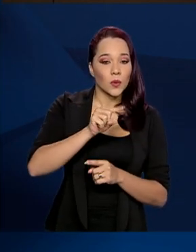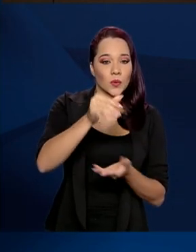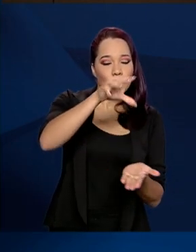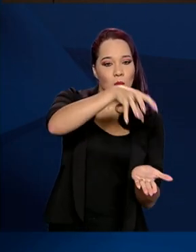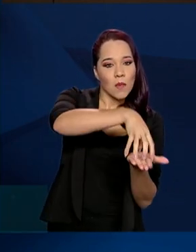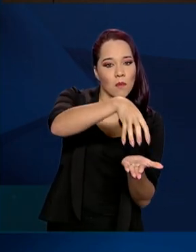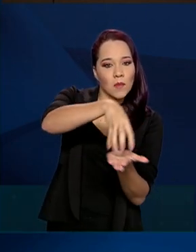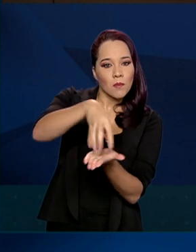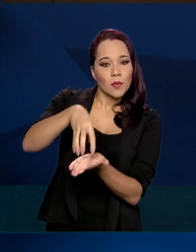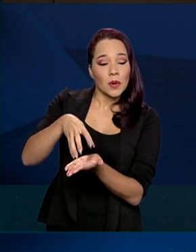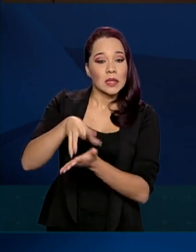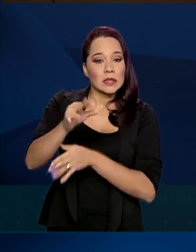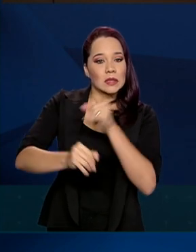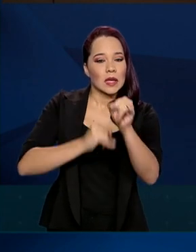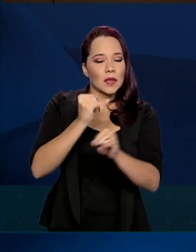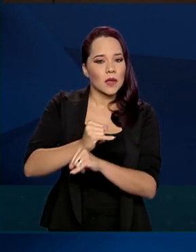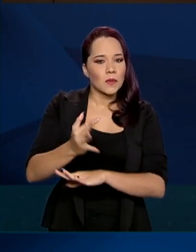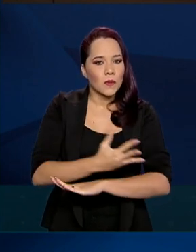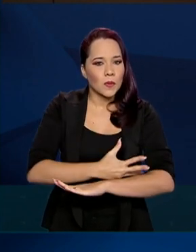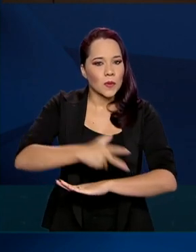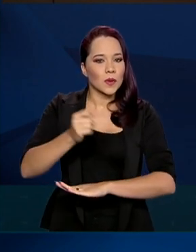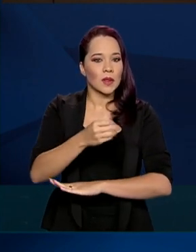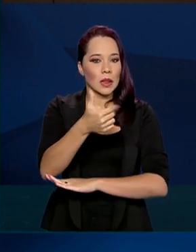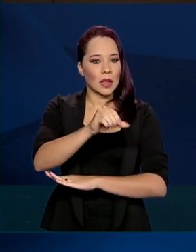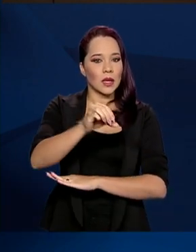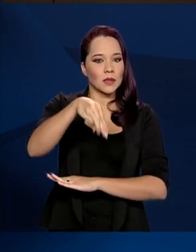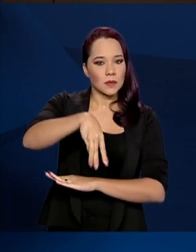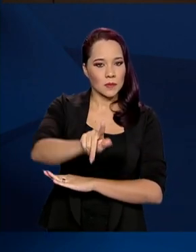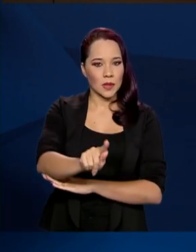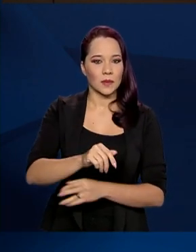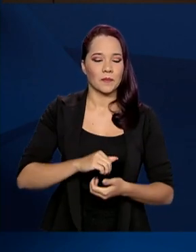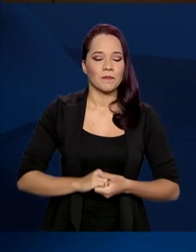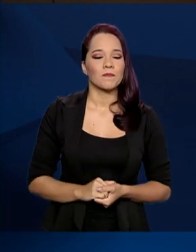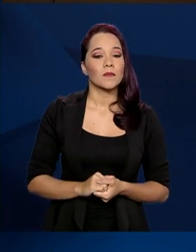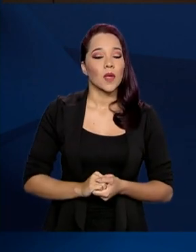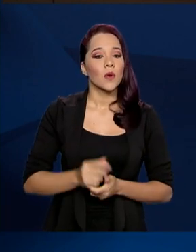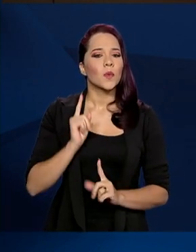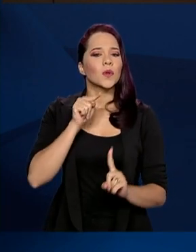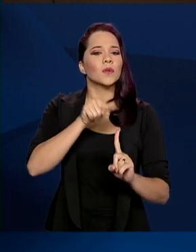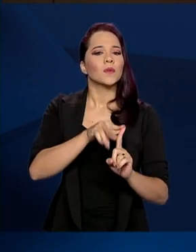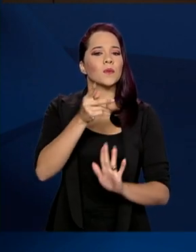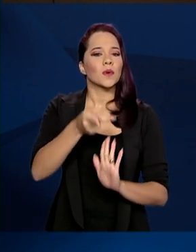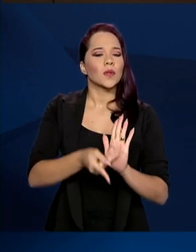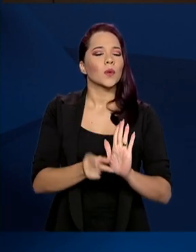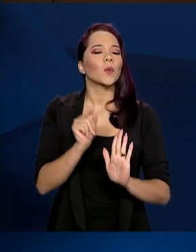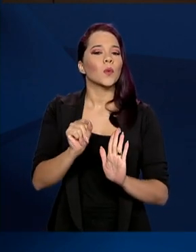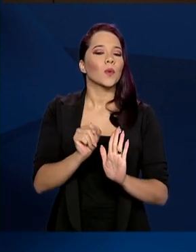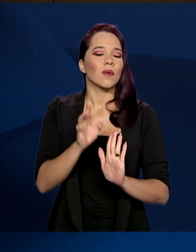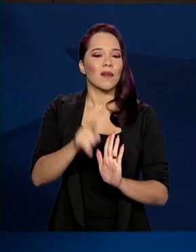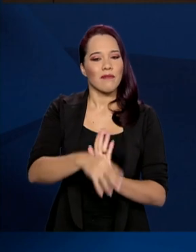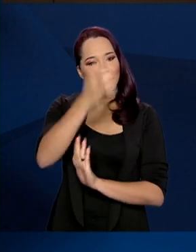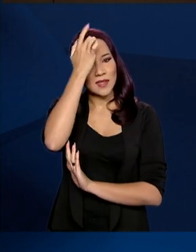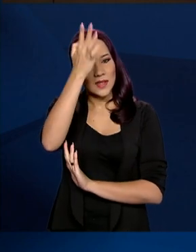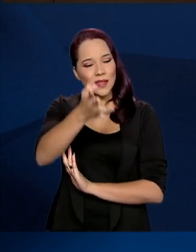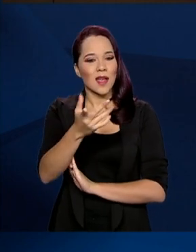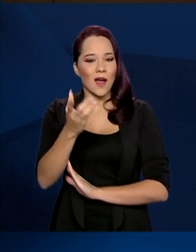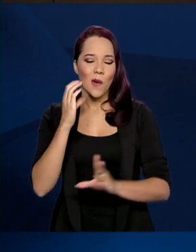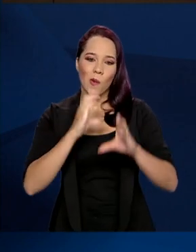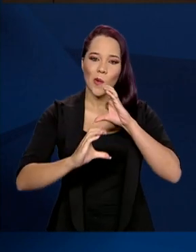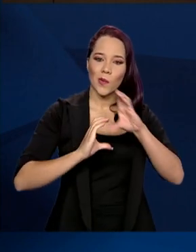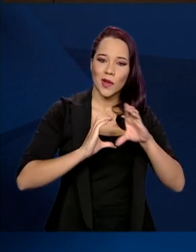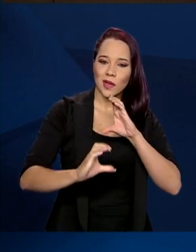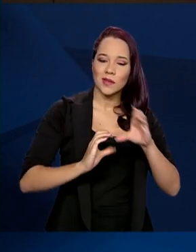internet com velocidade de 10 mega. E o objetivo do projeto é facilitar a comunicação